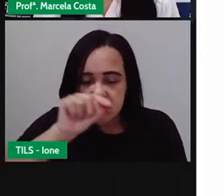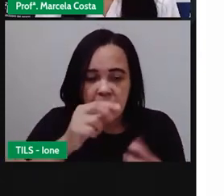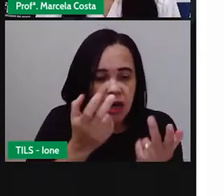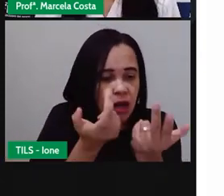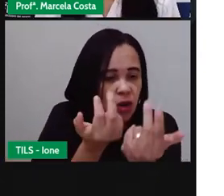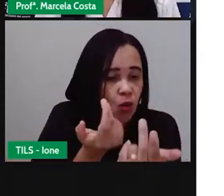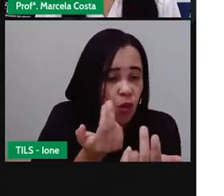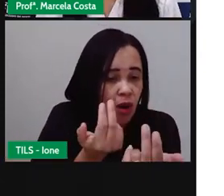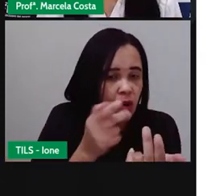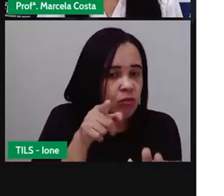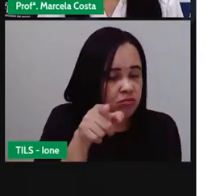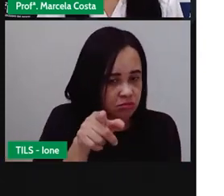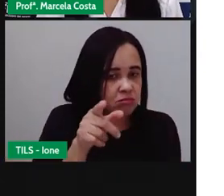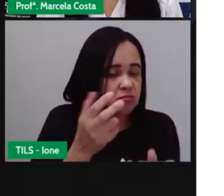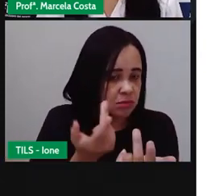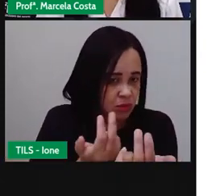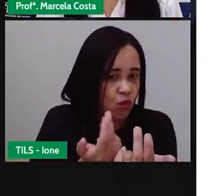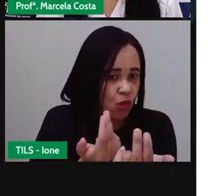destacando para vocês.